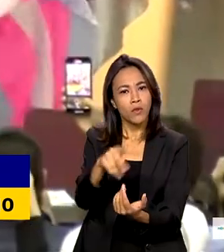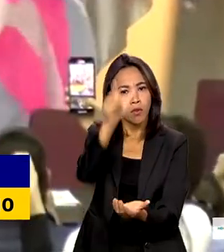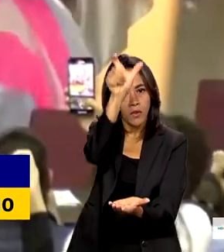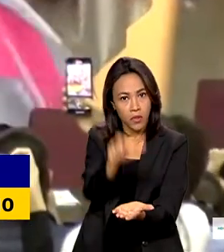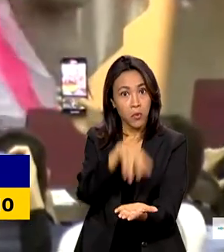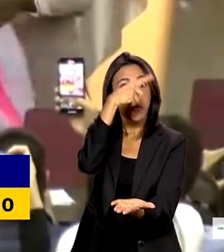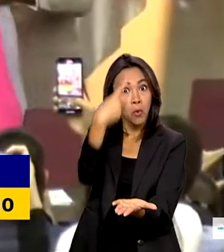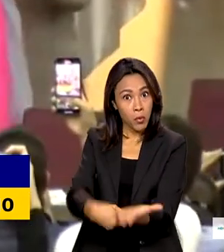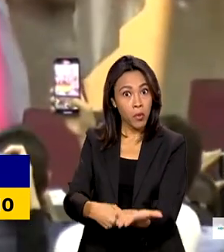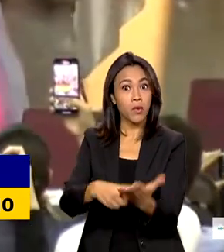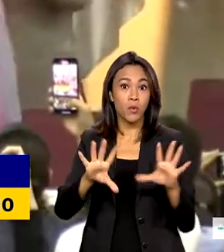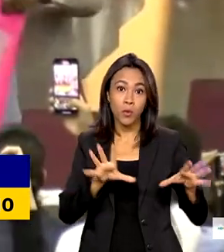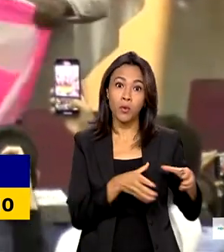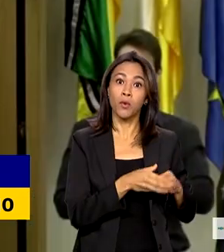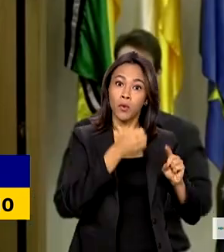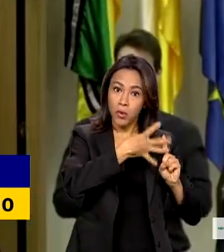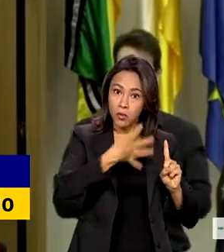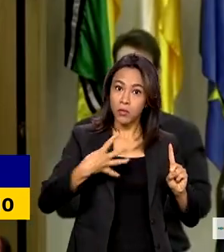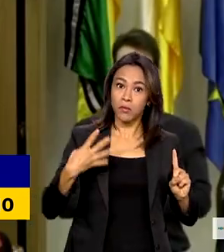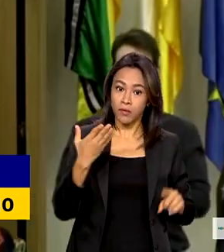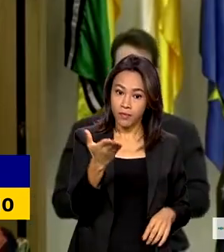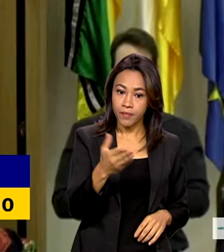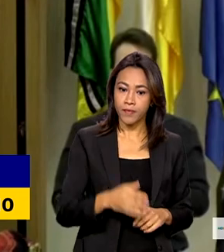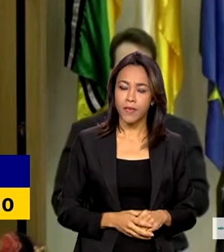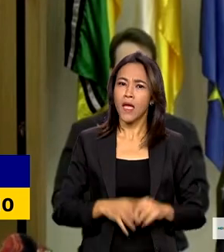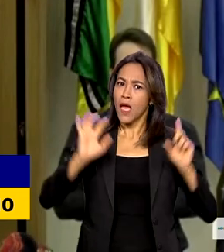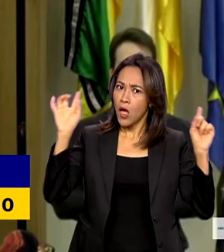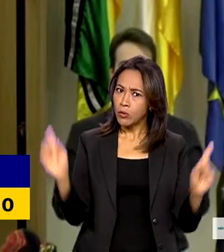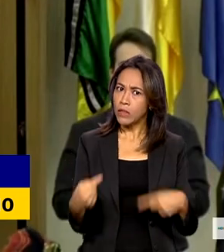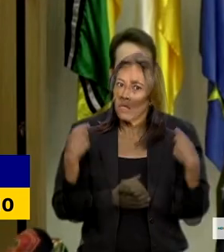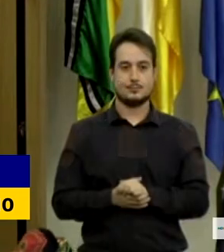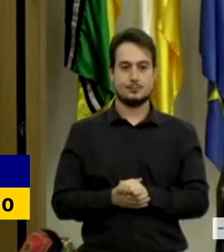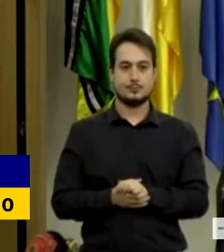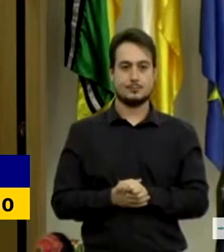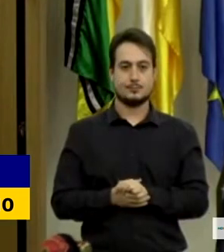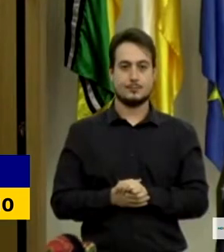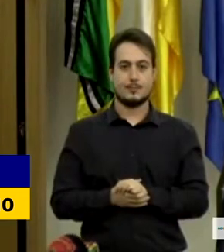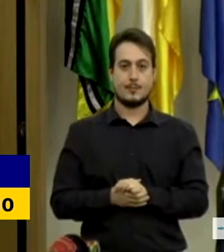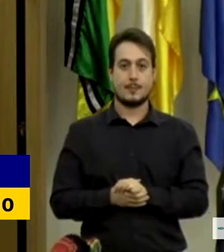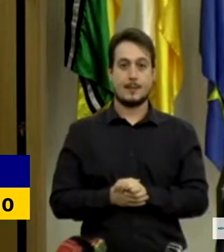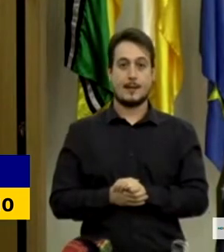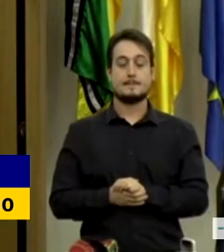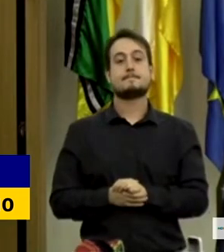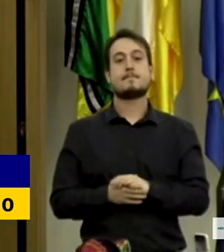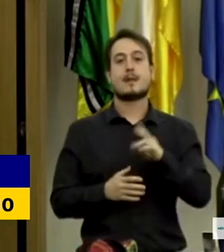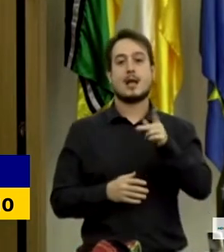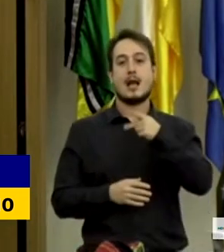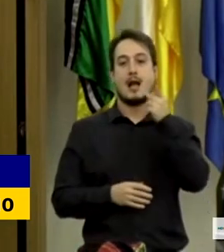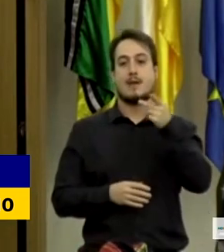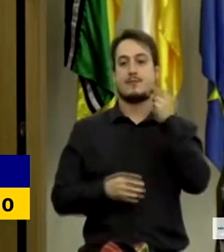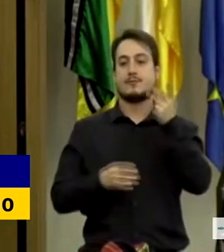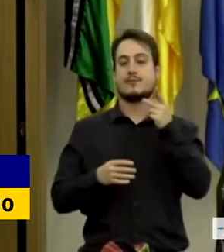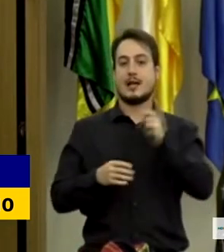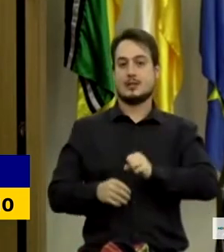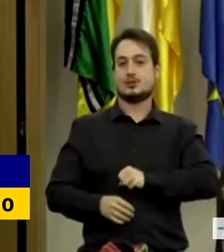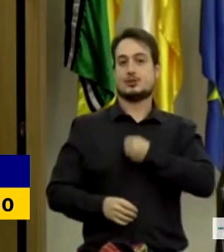LGBTQIA+. Esse é um desafio gigante para a nossa sociedade, porque o discurso de ódio desumaniza e mata.